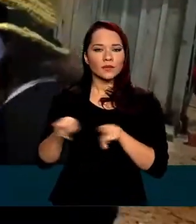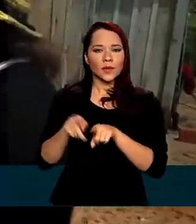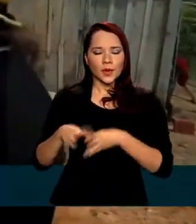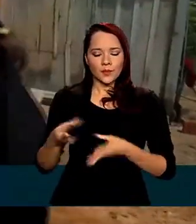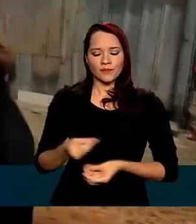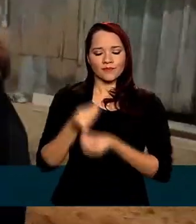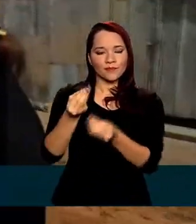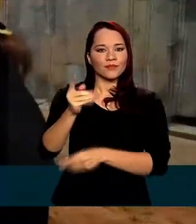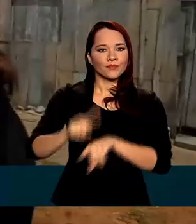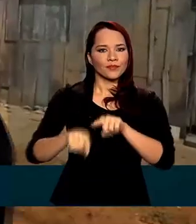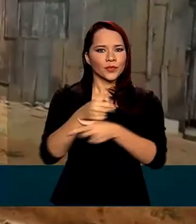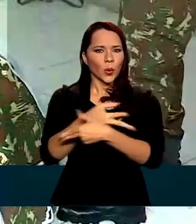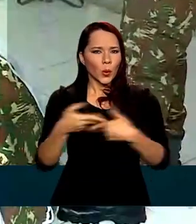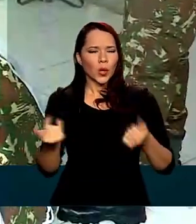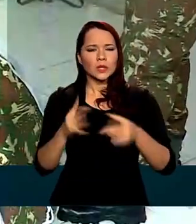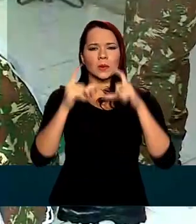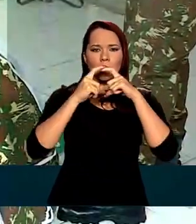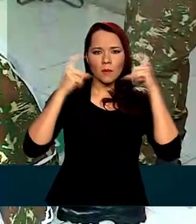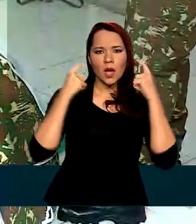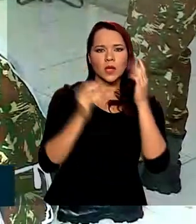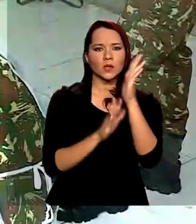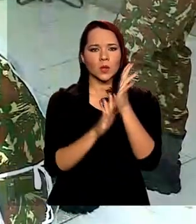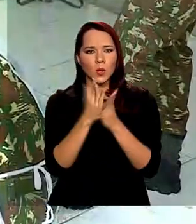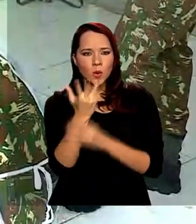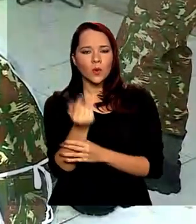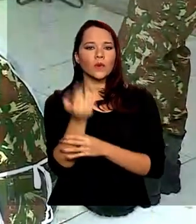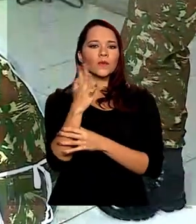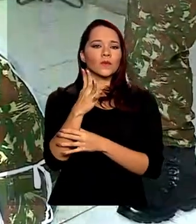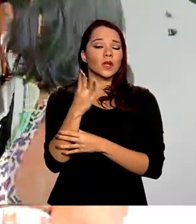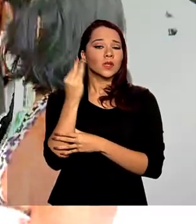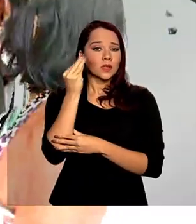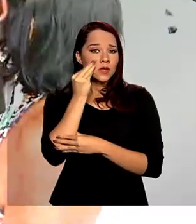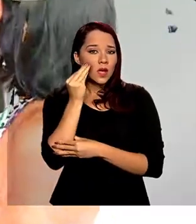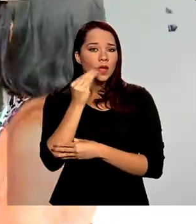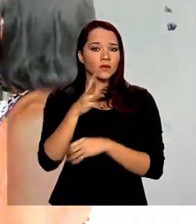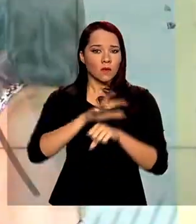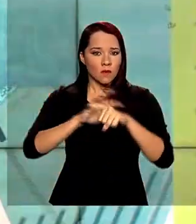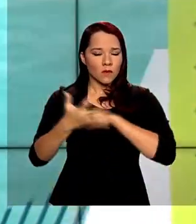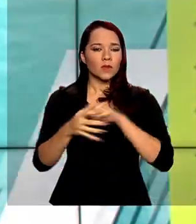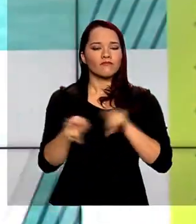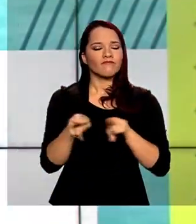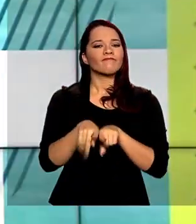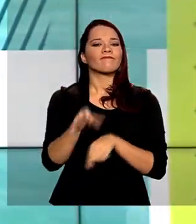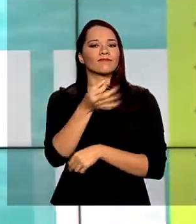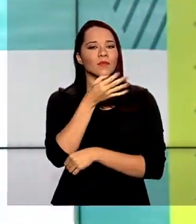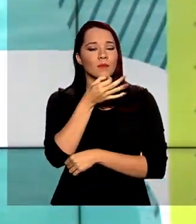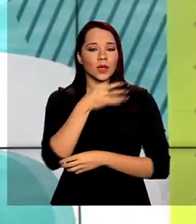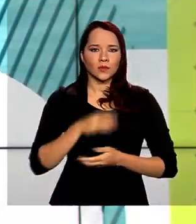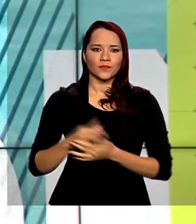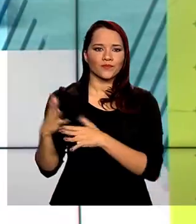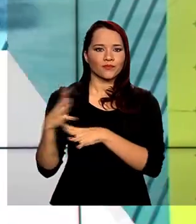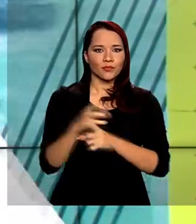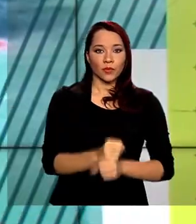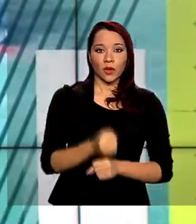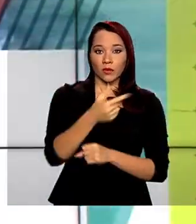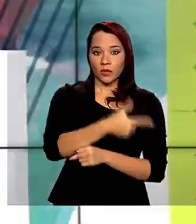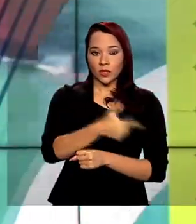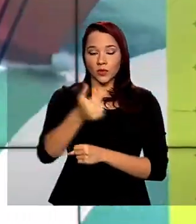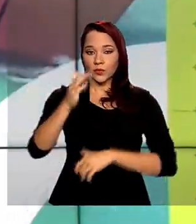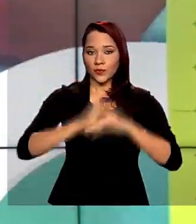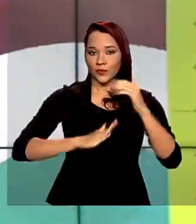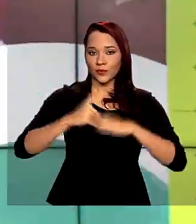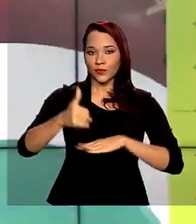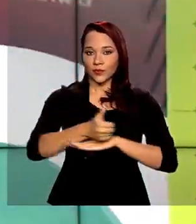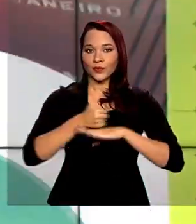insumos, entre máscaras, luvas, testes para Covid-19 e medicamentos. Ao todo, 21 profissionais de